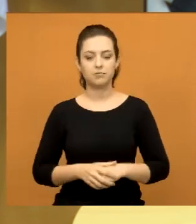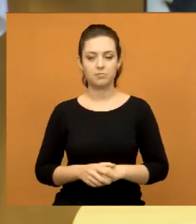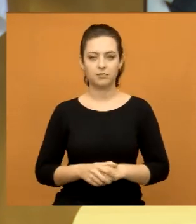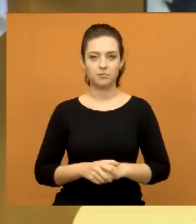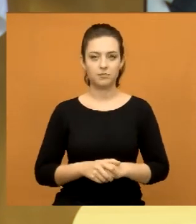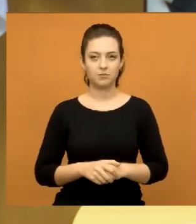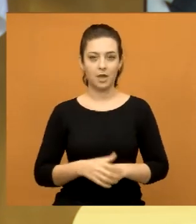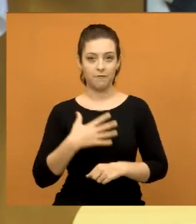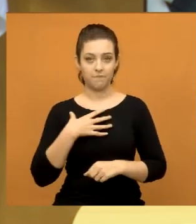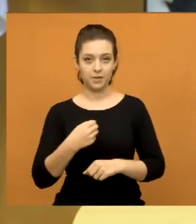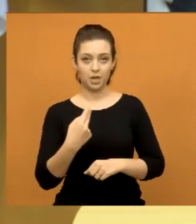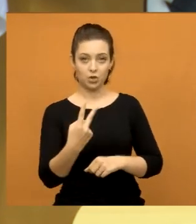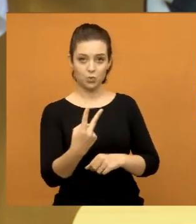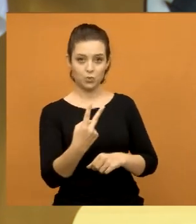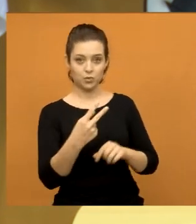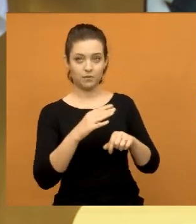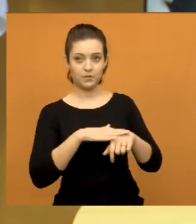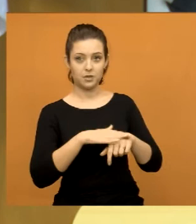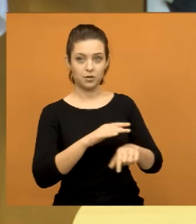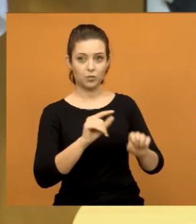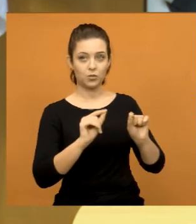Com as duas filhas para fazer